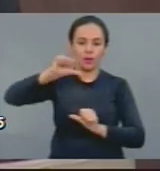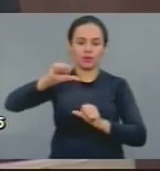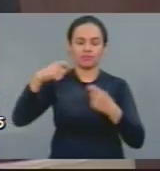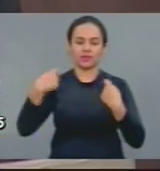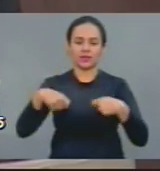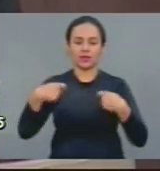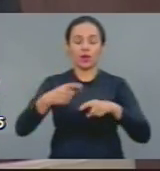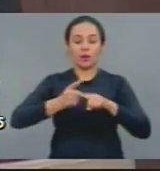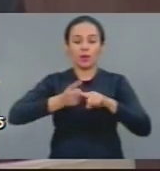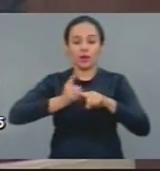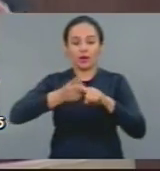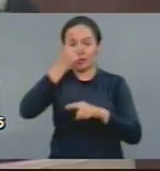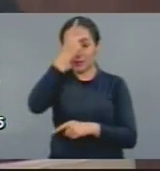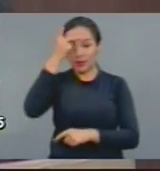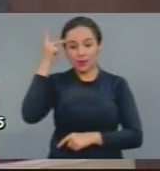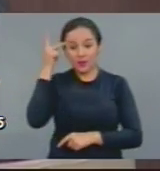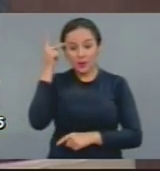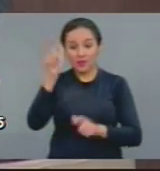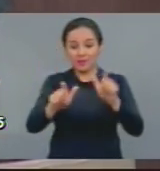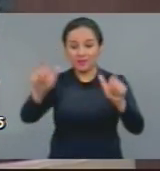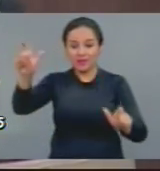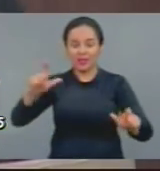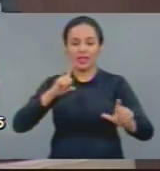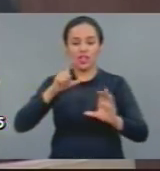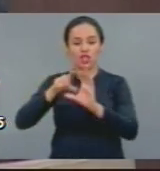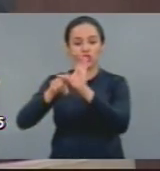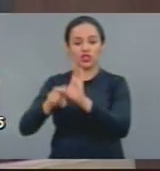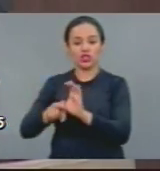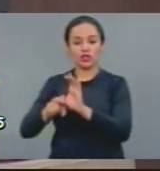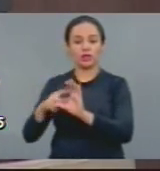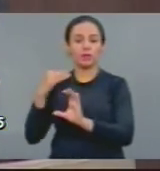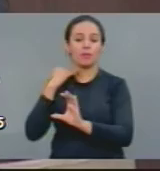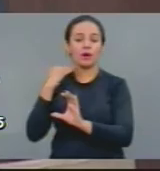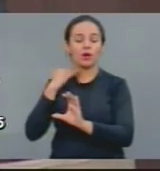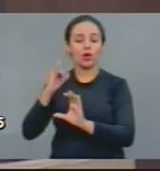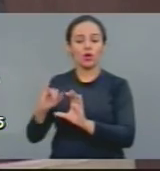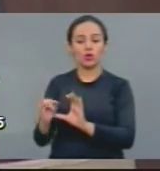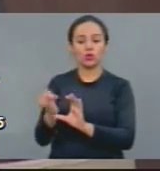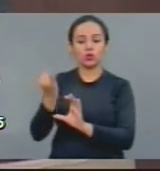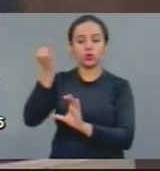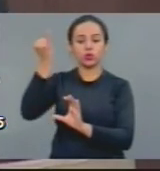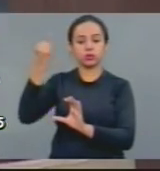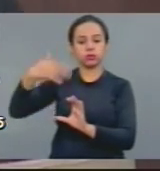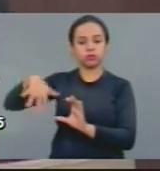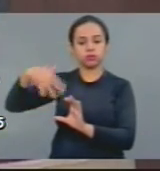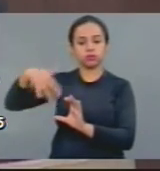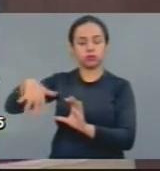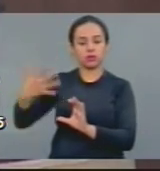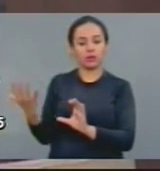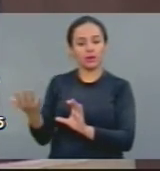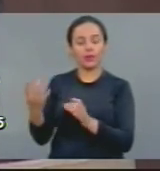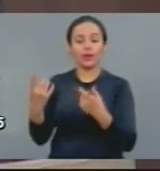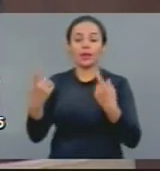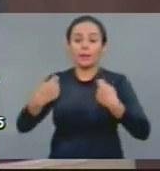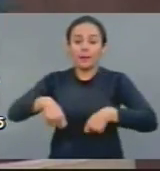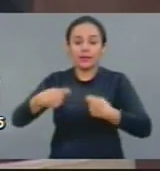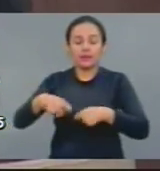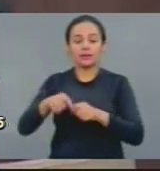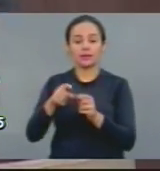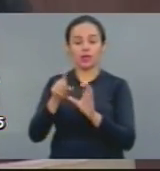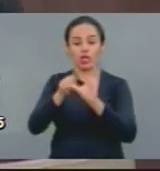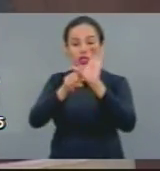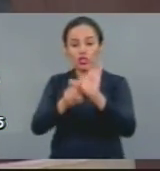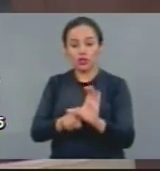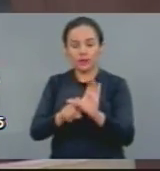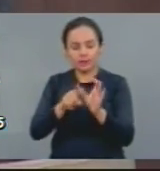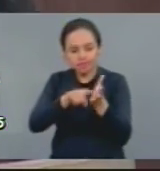para banco. E, segundo, auditoria da dívida. Nós estamos querendo trazer a auditoria da dívida para cá. Porque